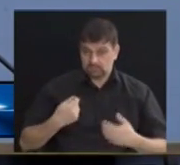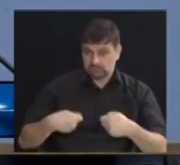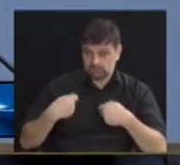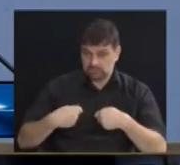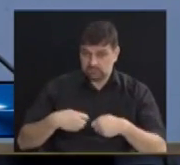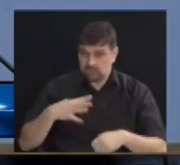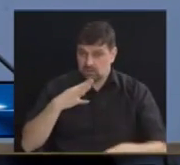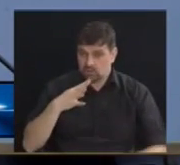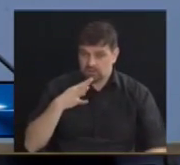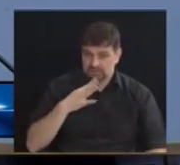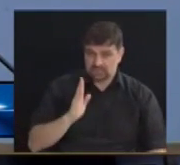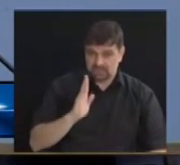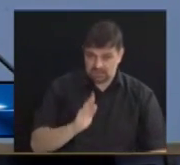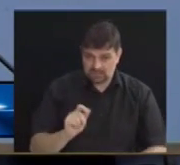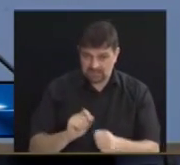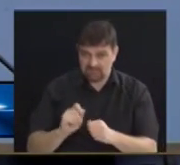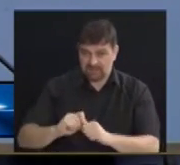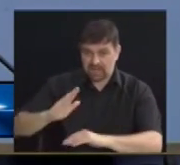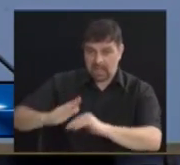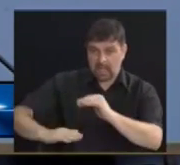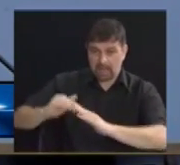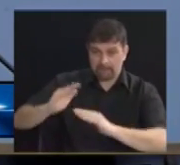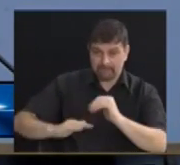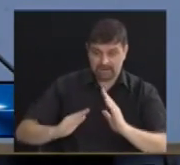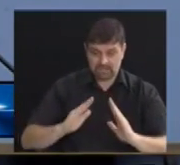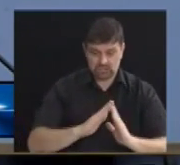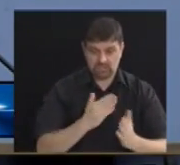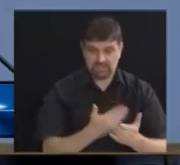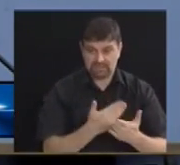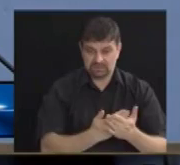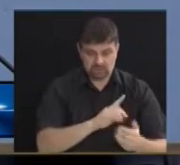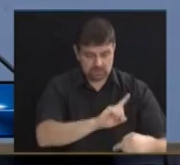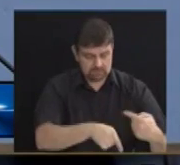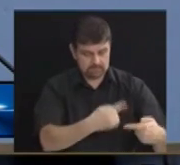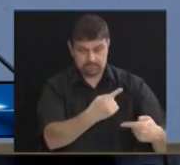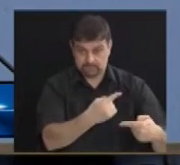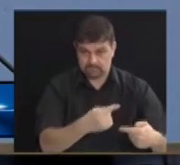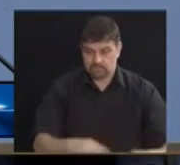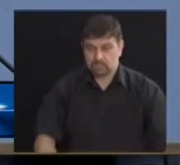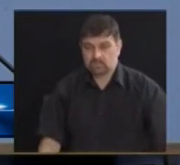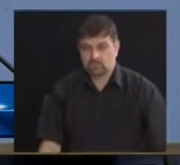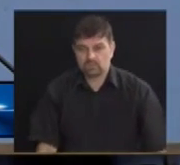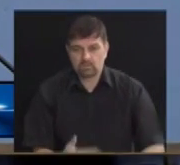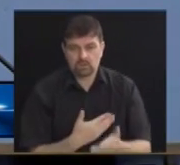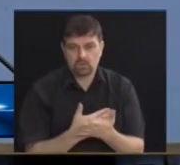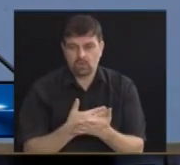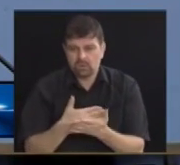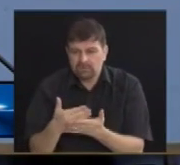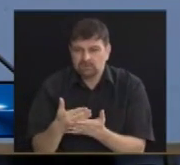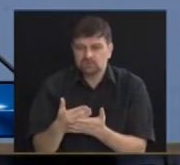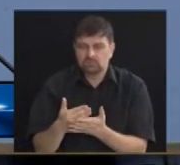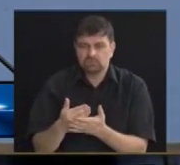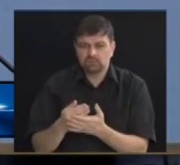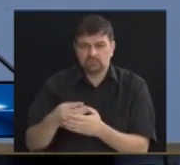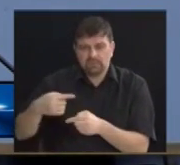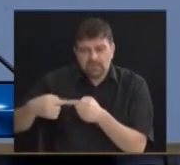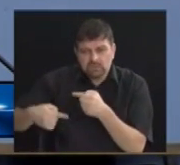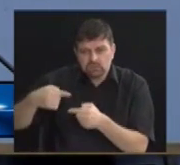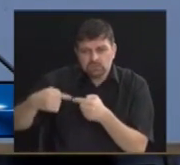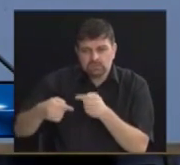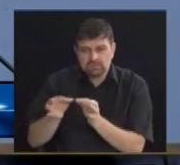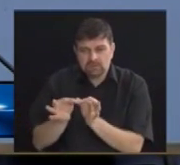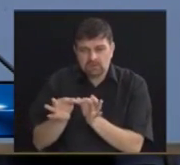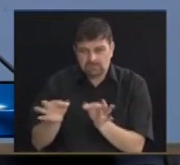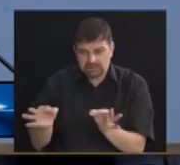mais, ele já está trazendo frutos para as nossas escolas. Começou de uma discussão pequena entre